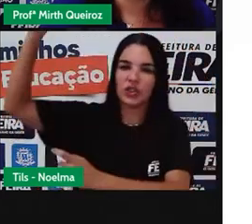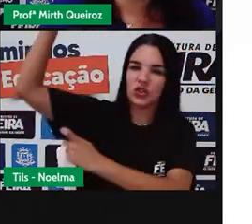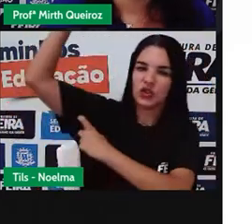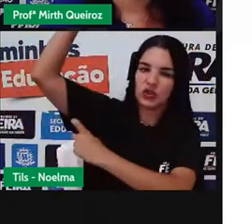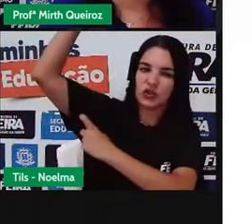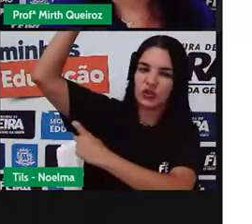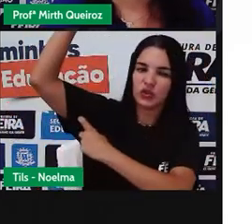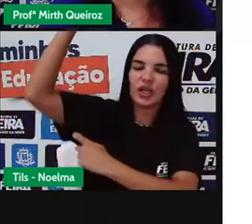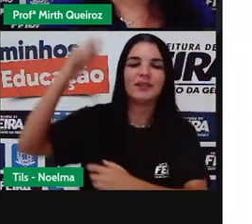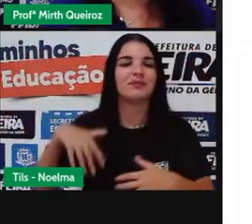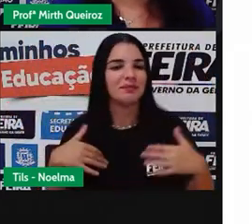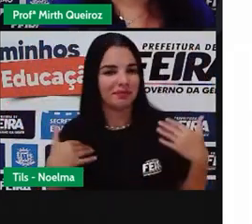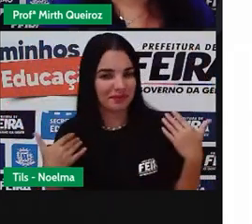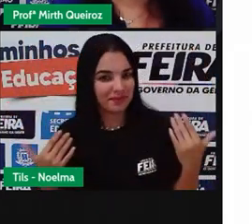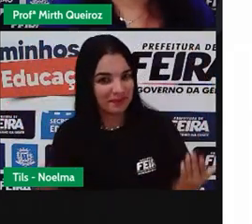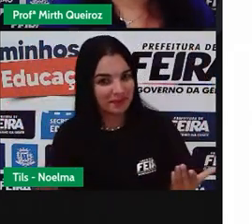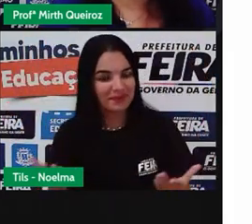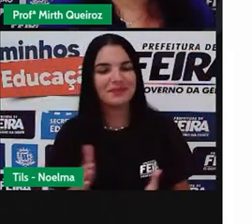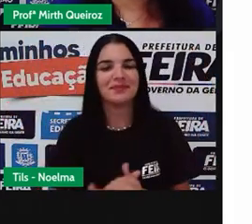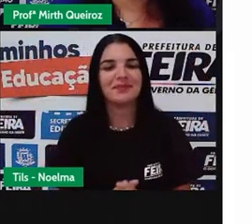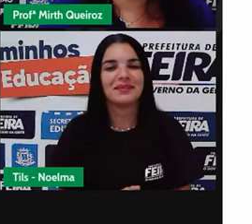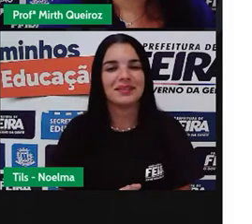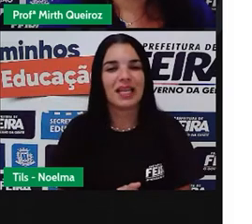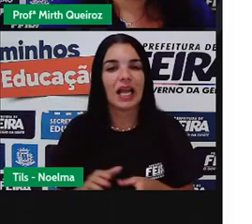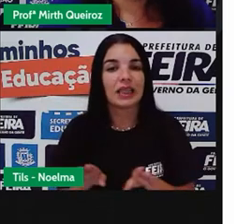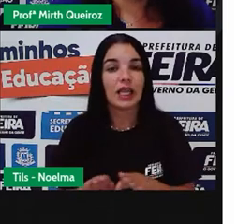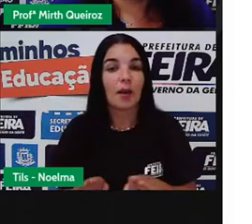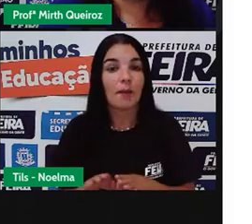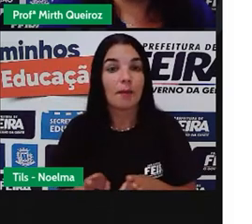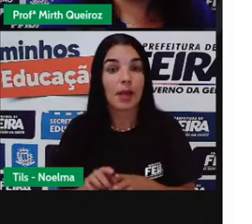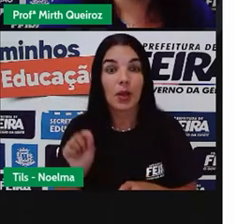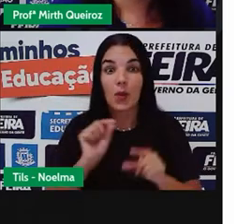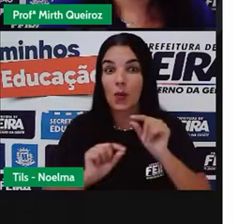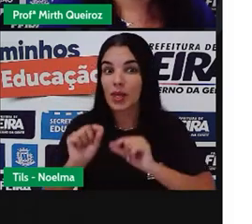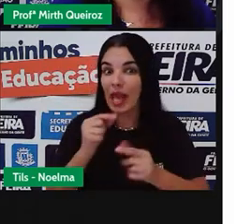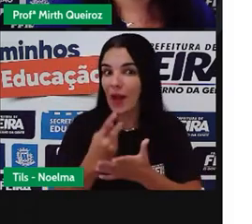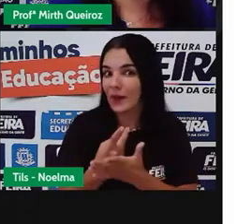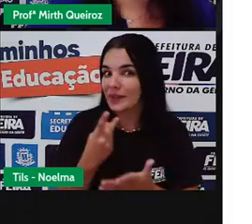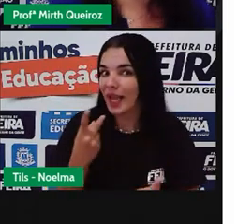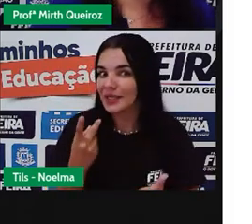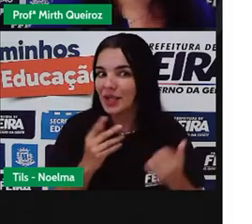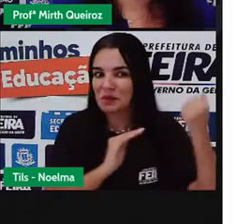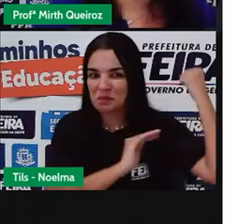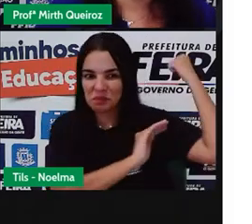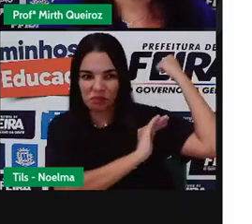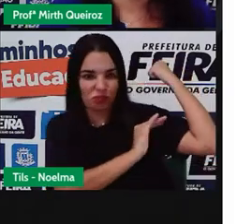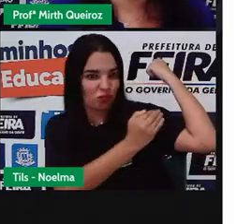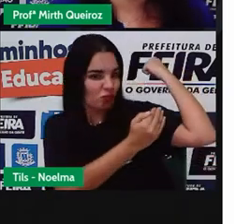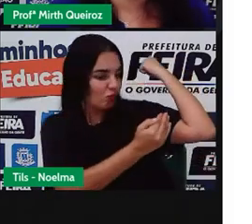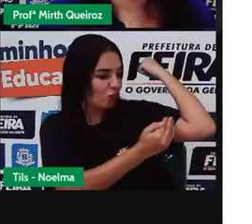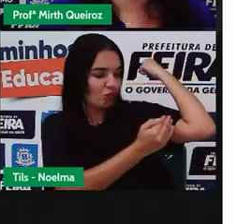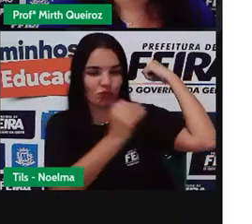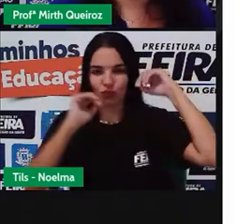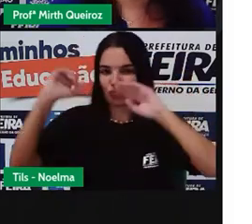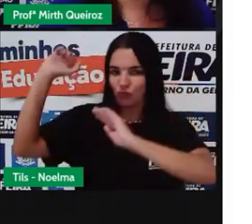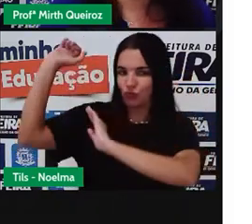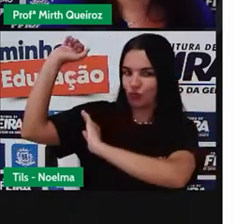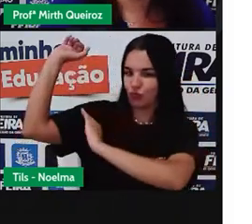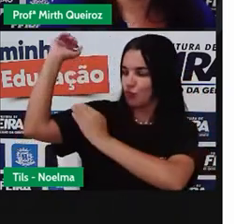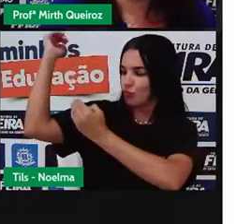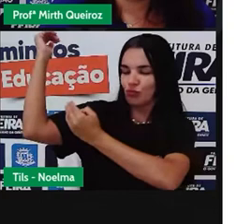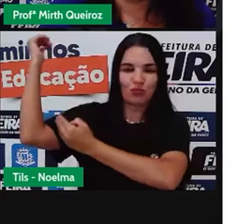desodorante. Aumento da massa muscular, que já vão ficando mais fortinhos.